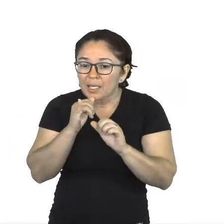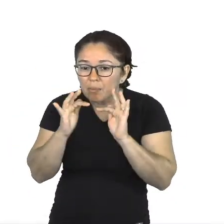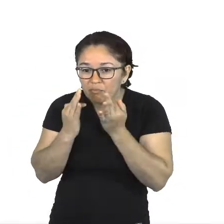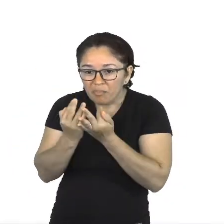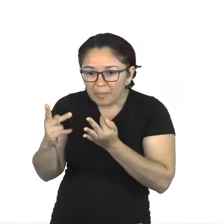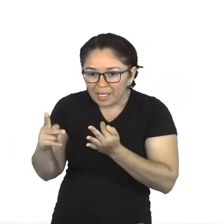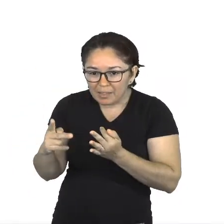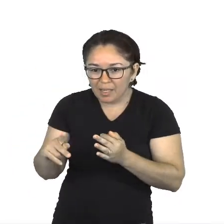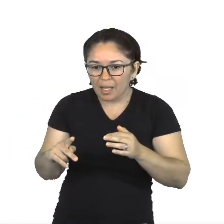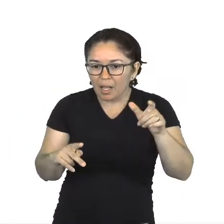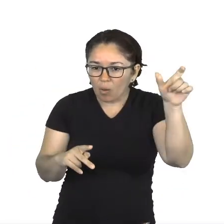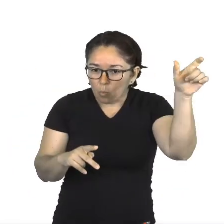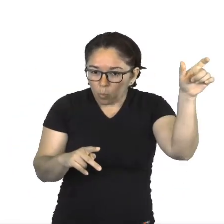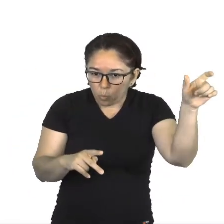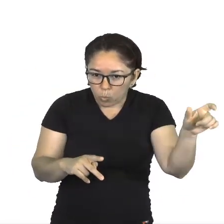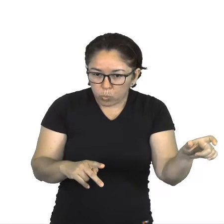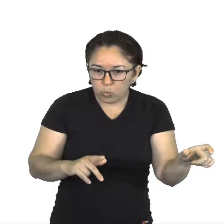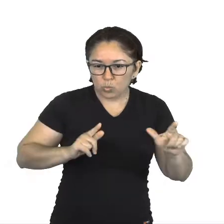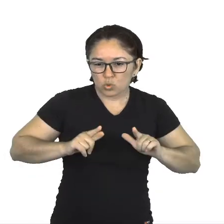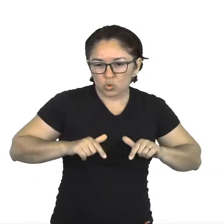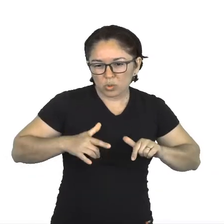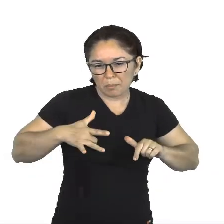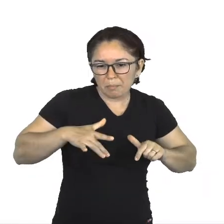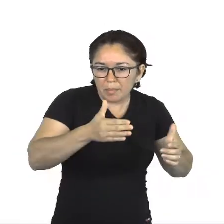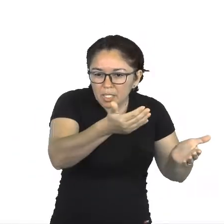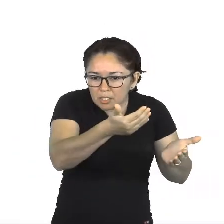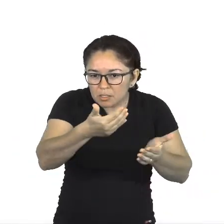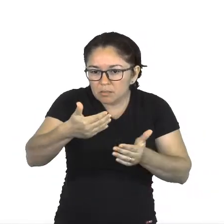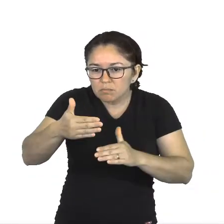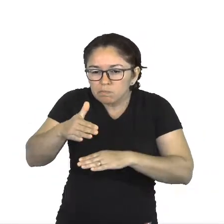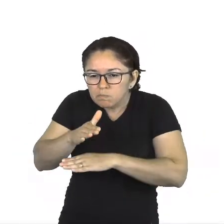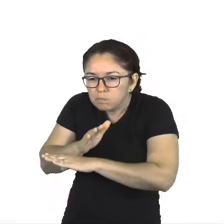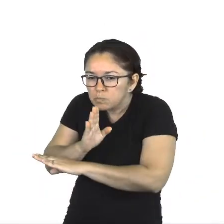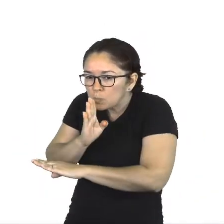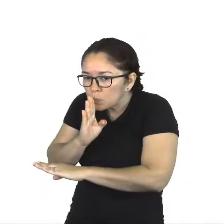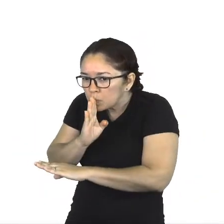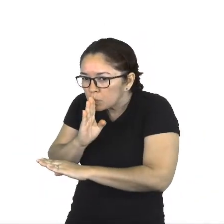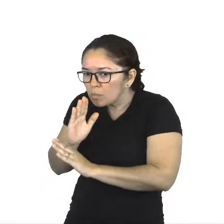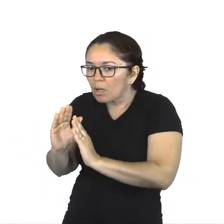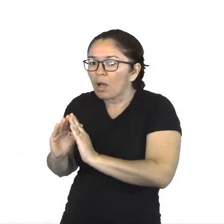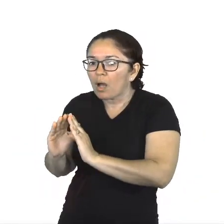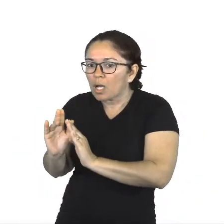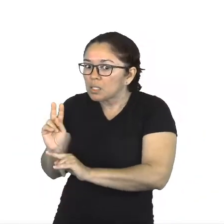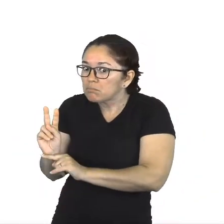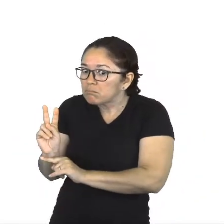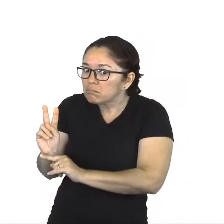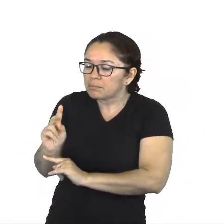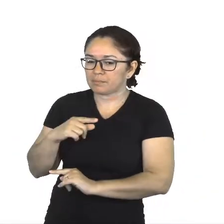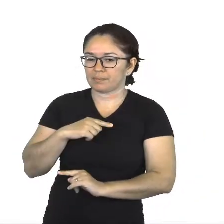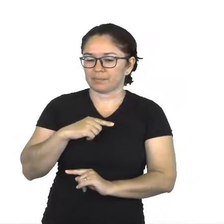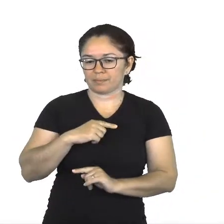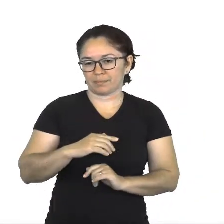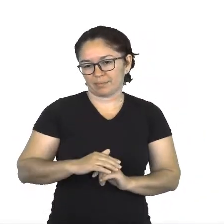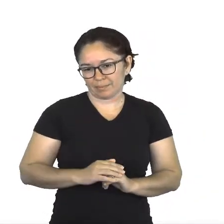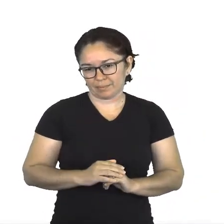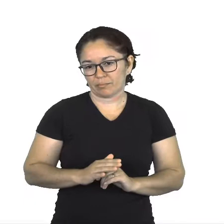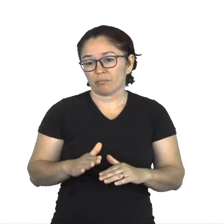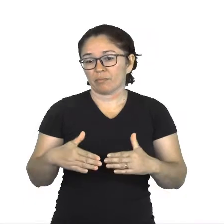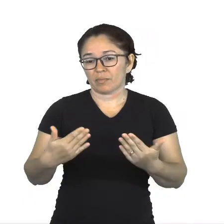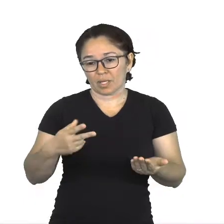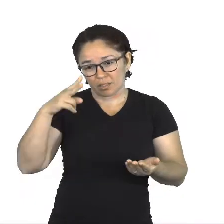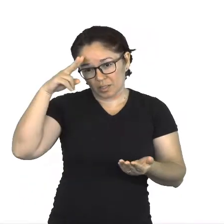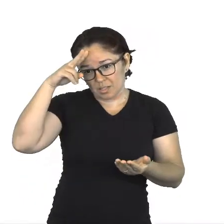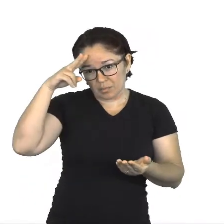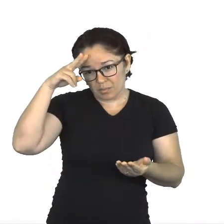do senhor Huberman dentro da própria casa. Muito da história foi inspirada em momentos vividos